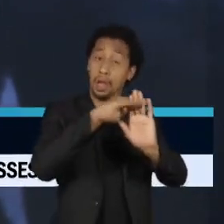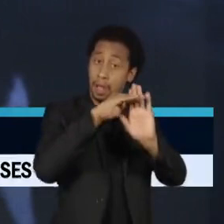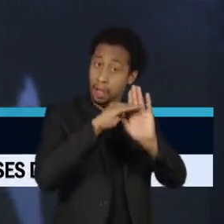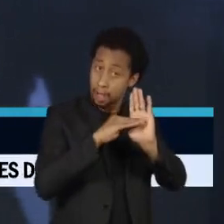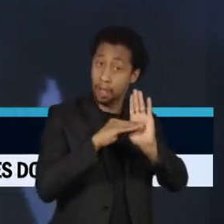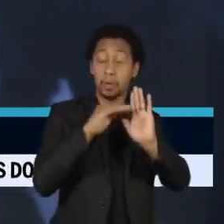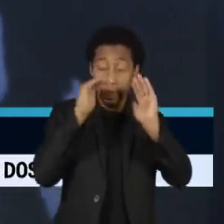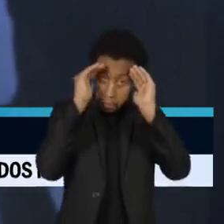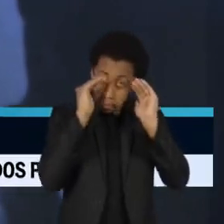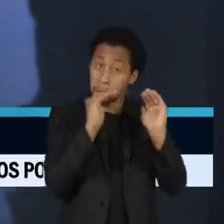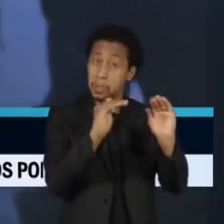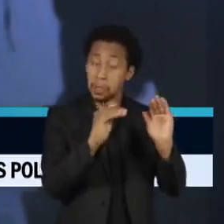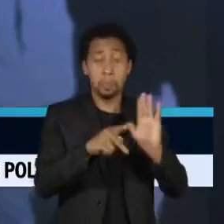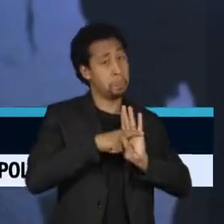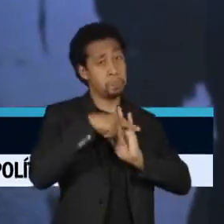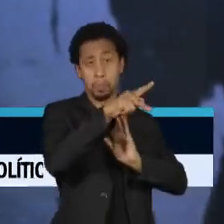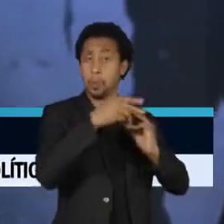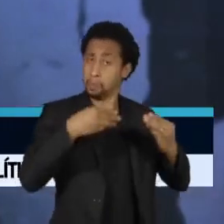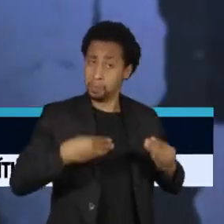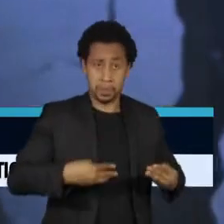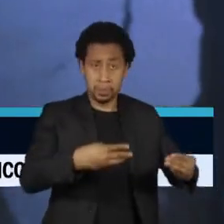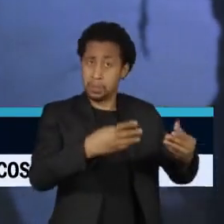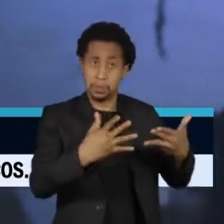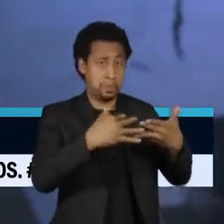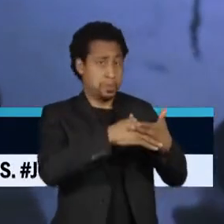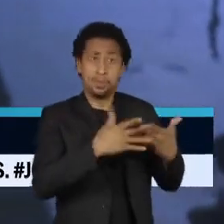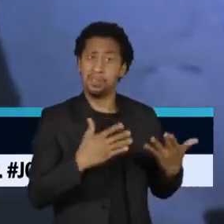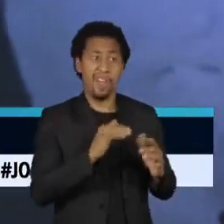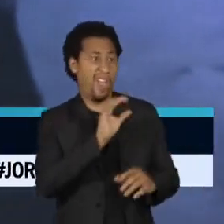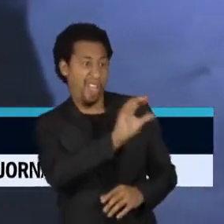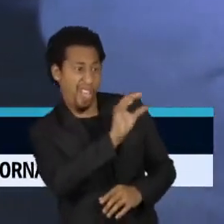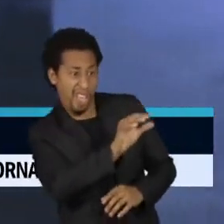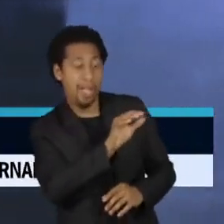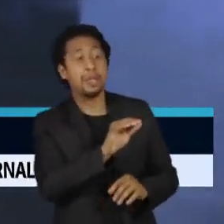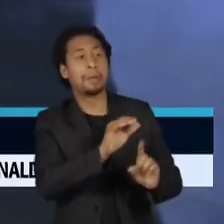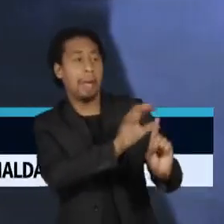Ministério da Cidadania. Não aborda os beneficiários, nem faz vendas casadas.